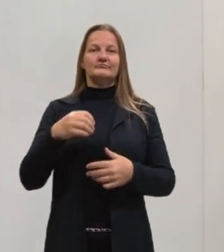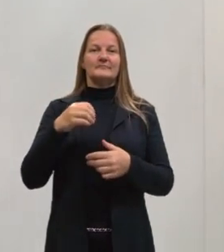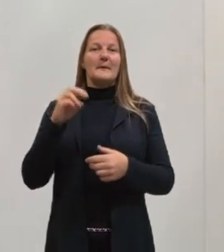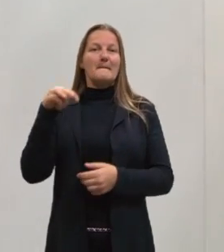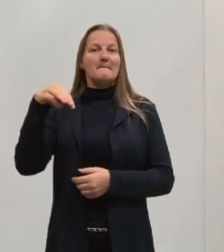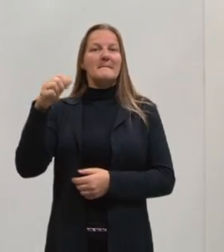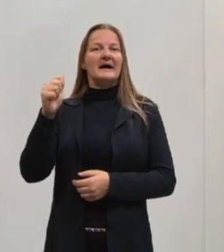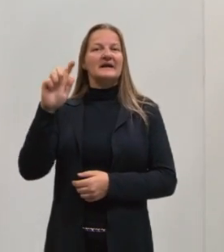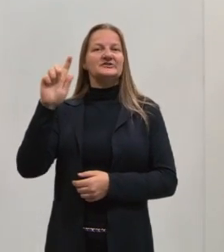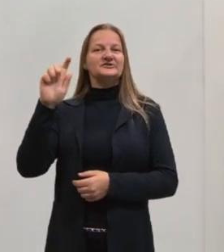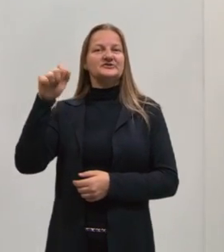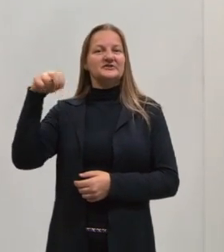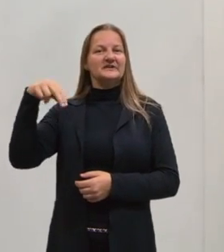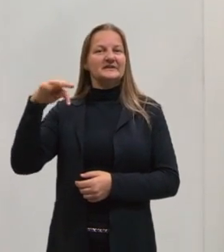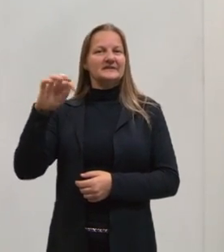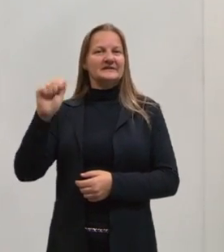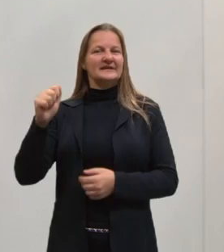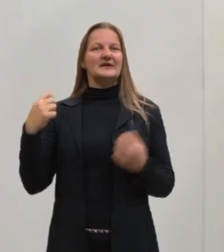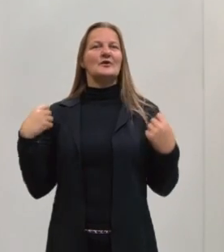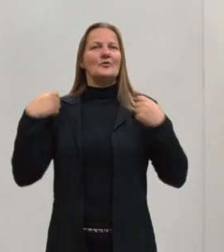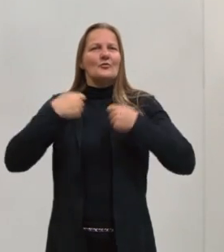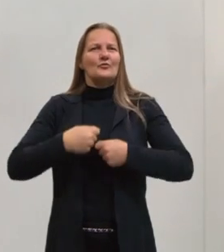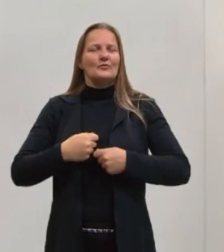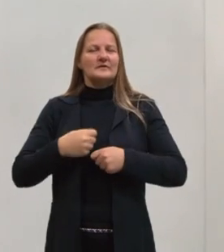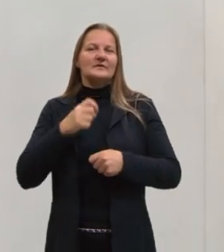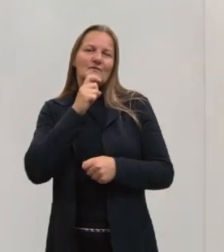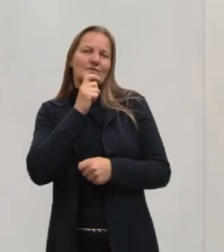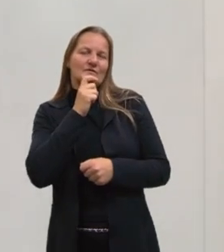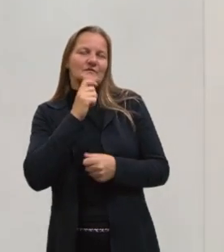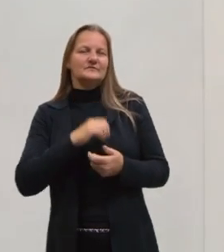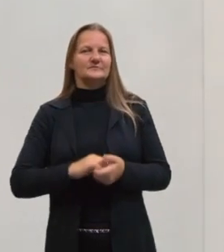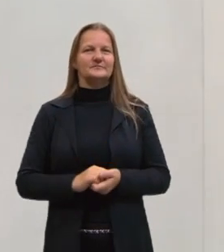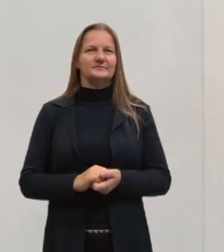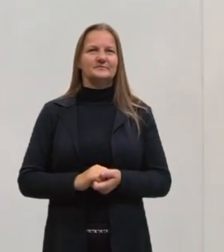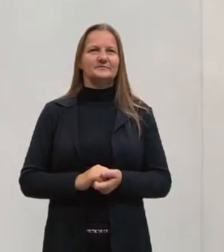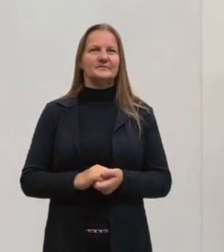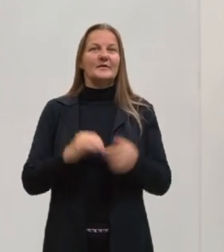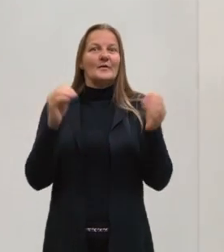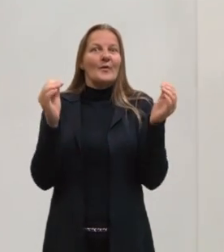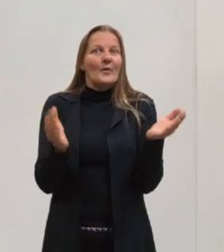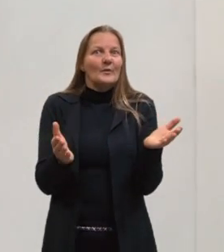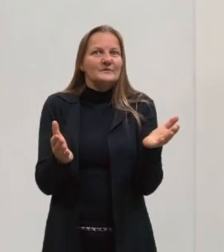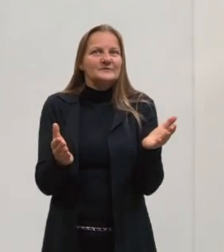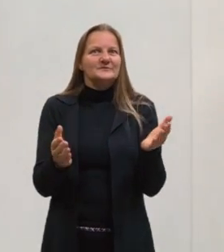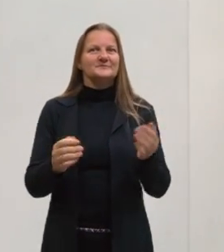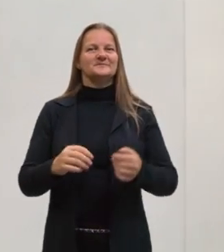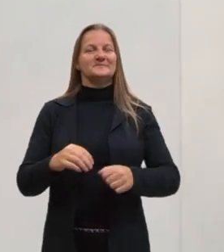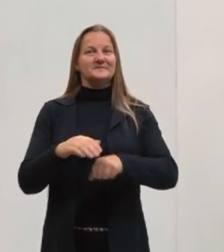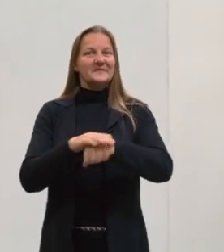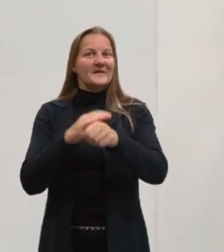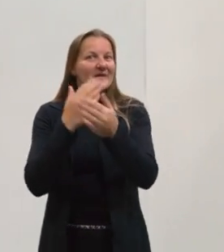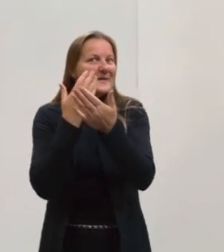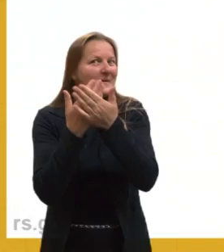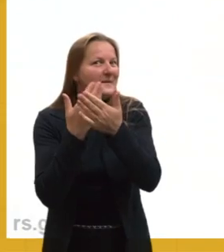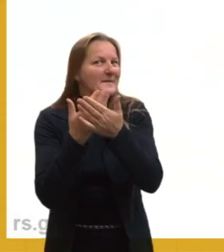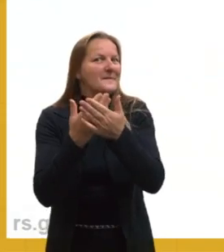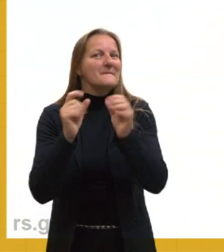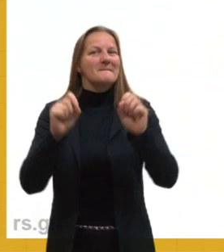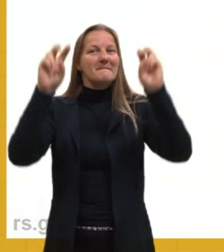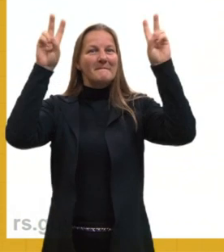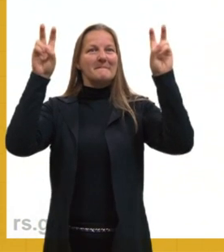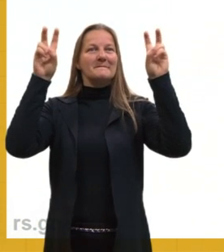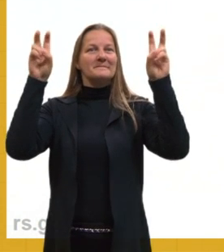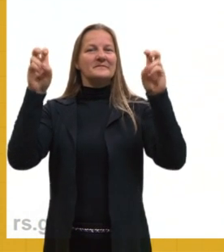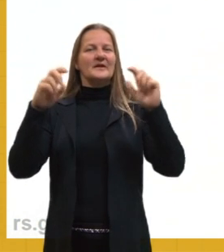magenta e um casaco verde. Então hoje a nossa aula é intitulada